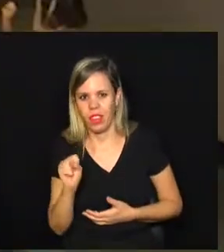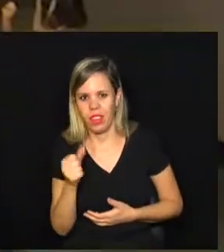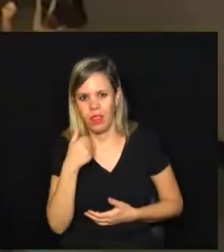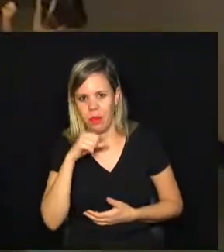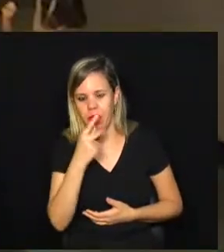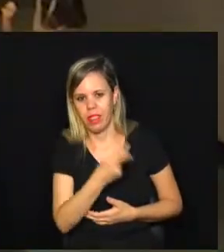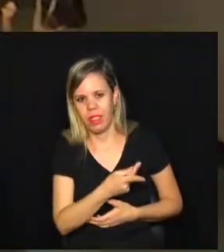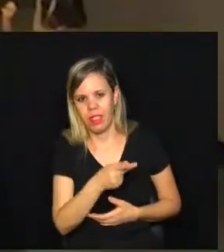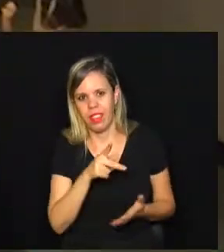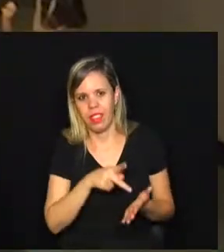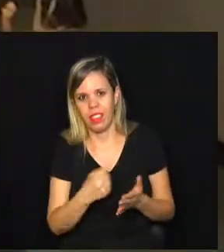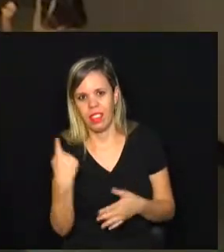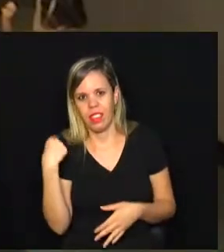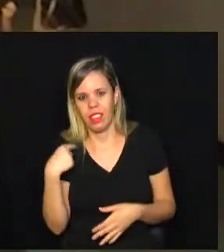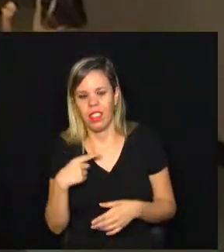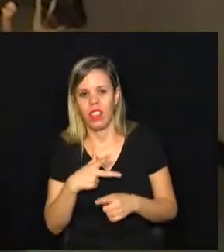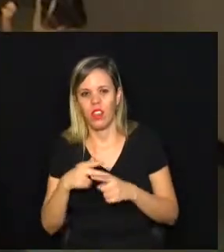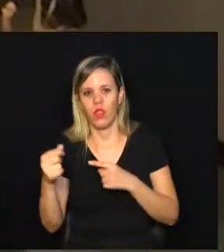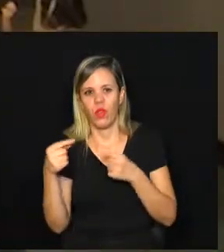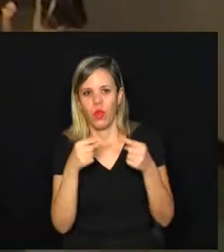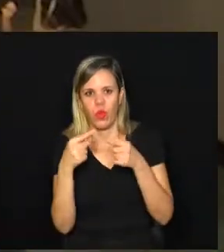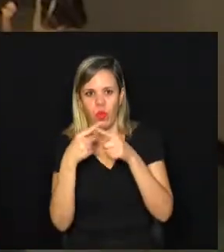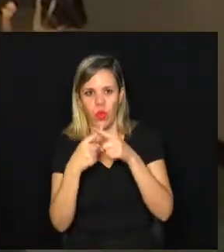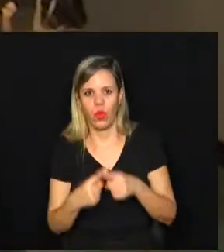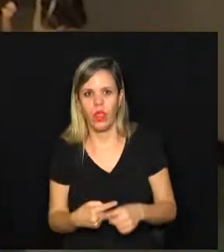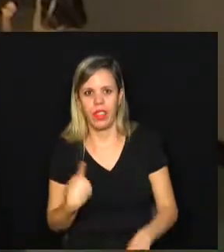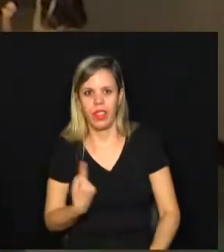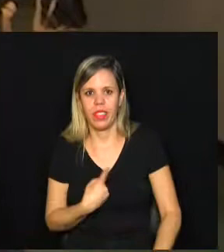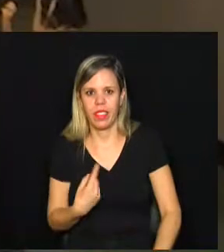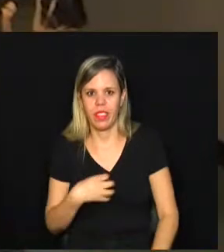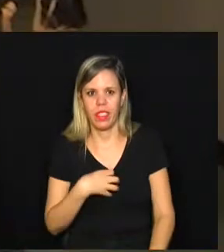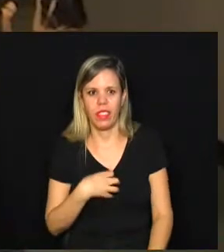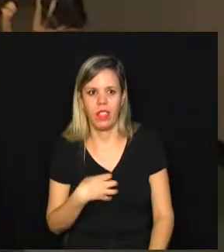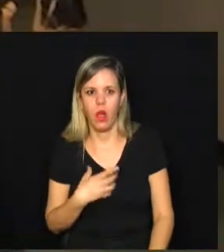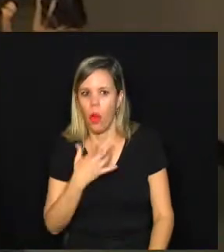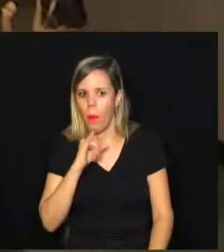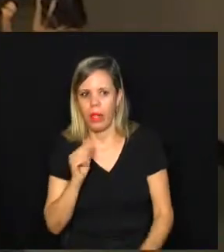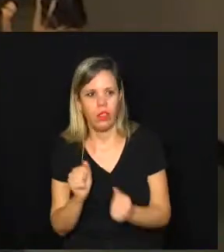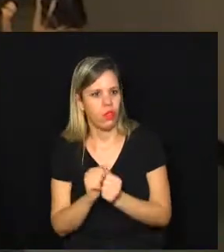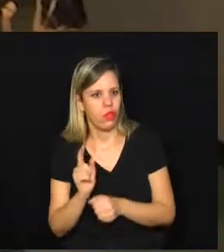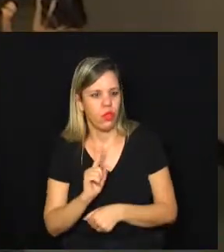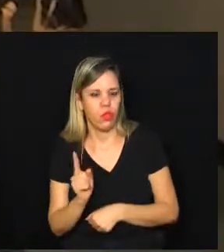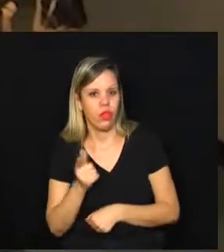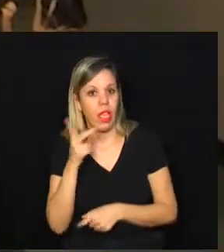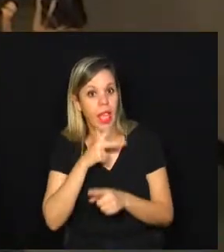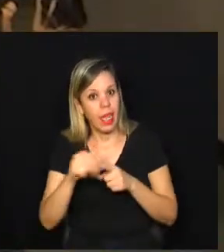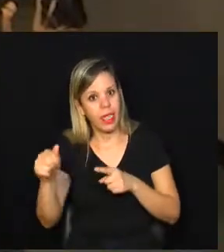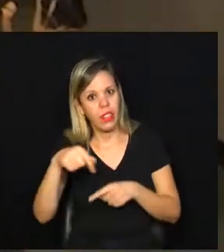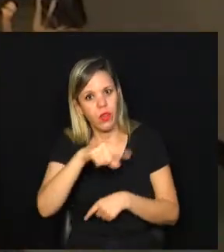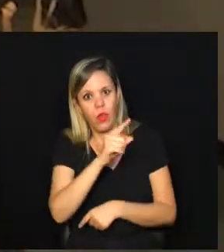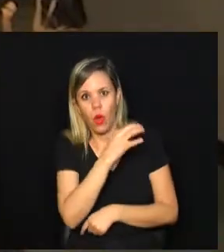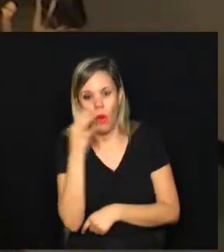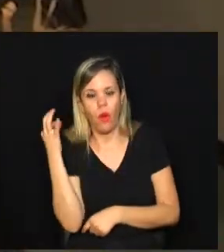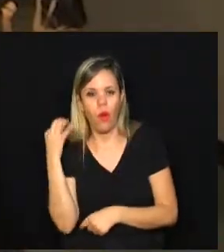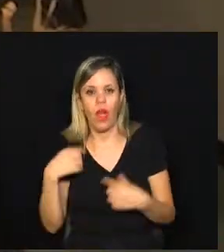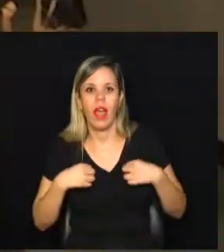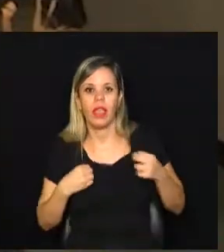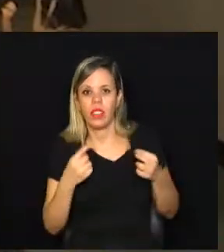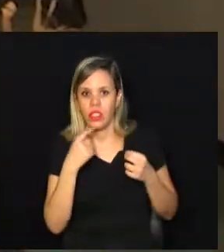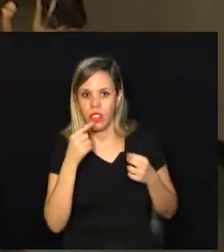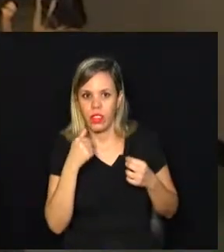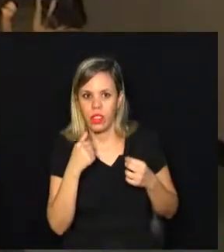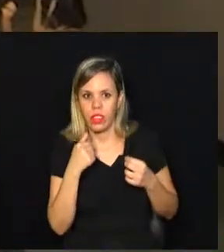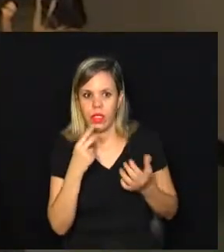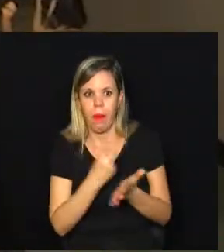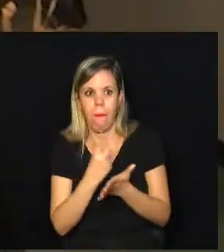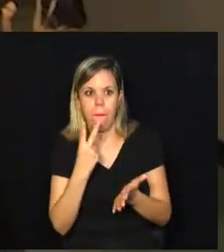É, último campeonato, ele estava sozinho, nem eu, nem o pai junto, ele ganhou, ele foi bem com a camiseta vermelha e ele ficou com